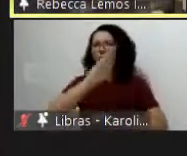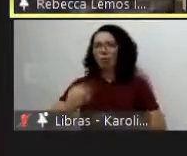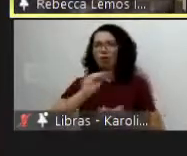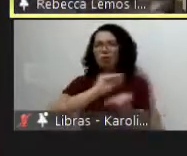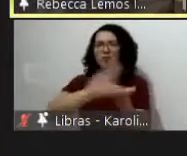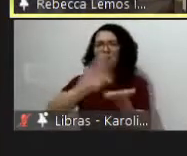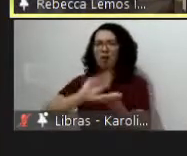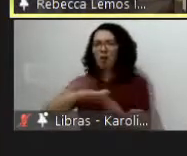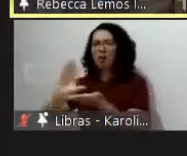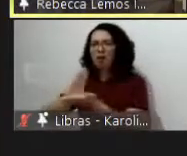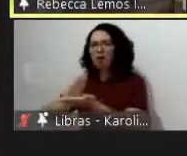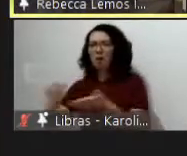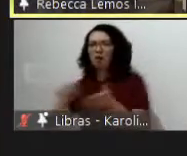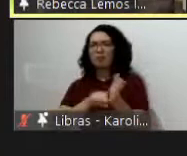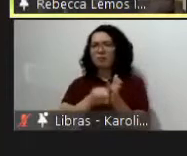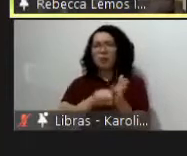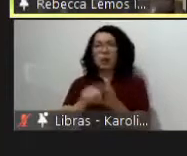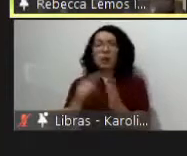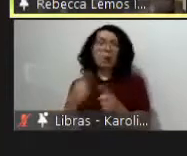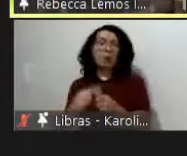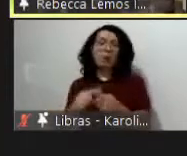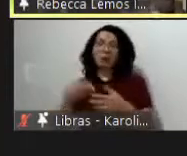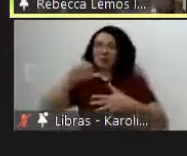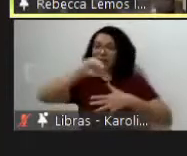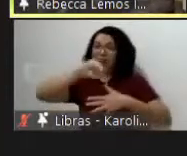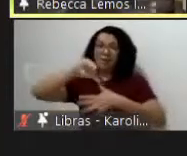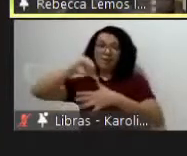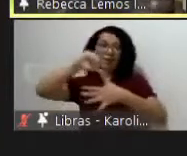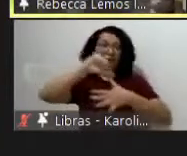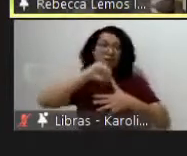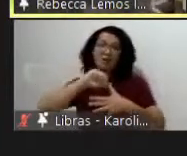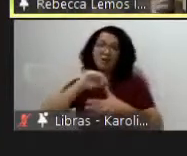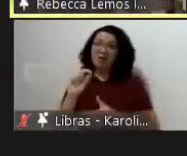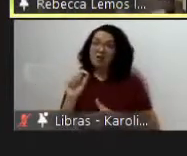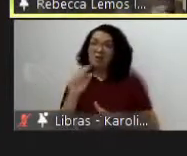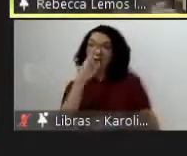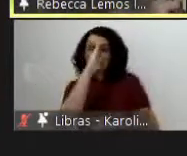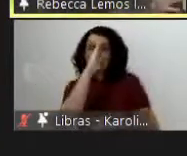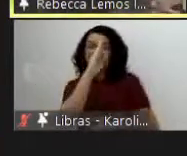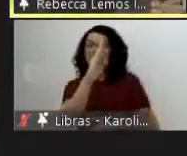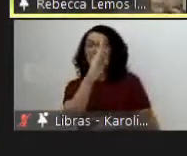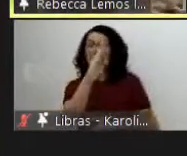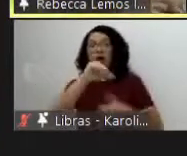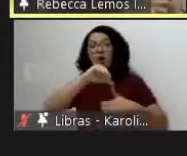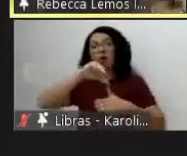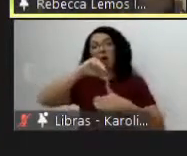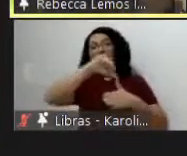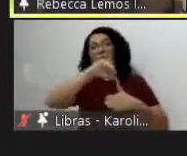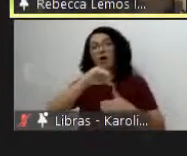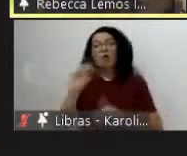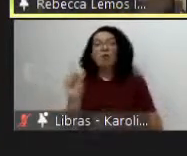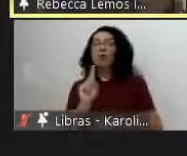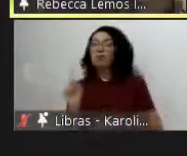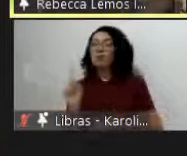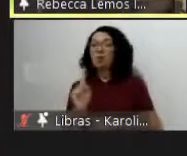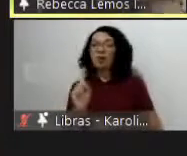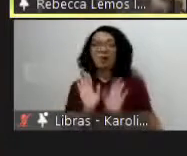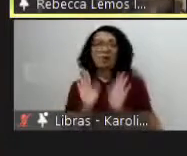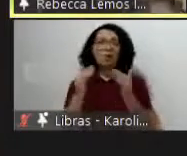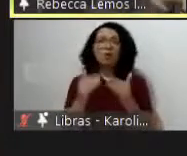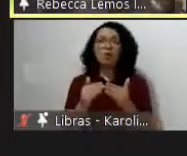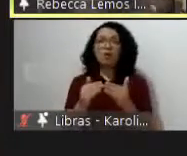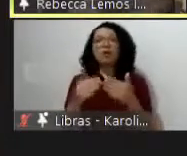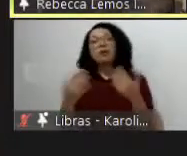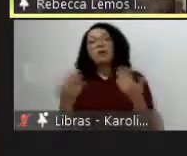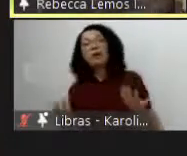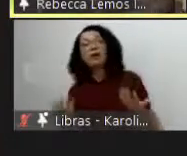Central não era prioridade da CAPES e quem acabou nos financiando foi a França e Estados Unidos para